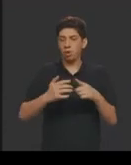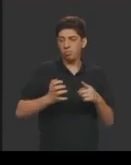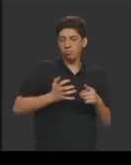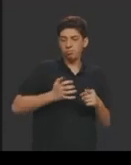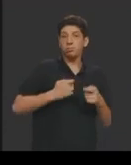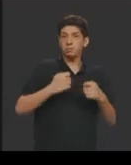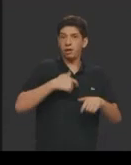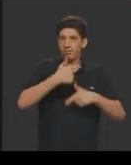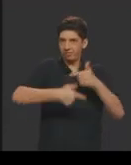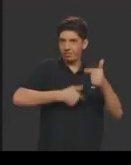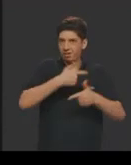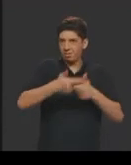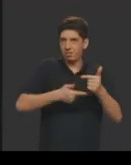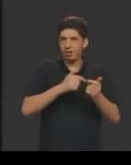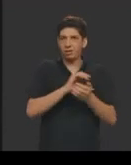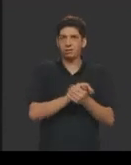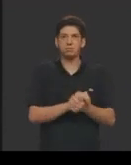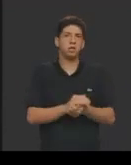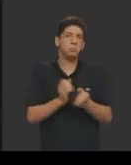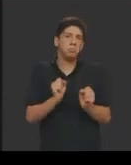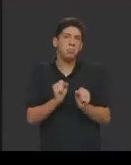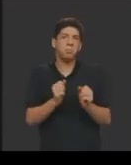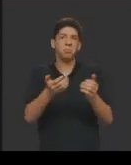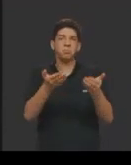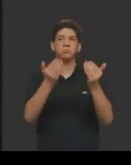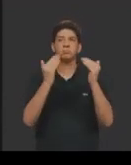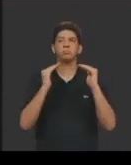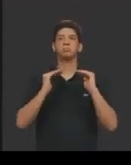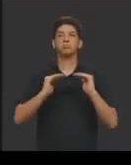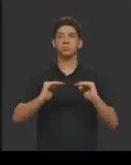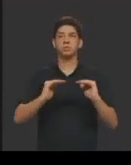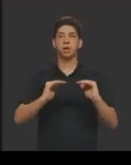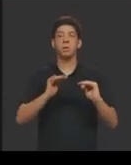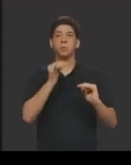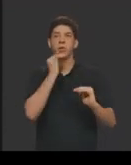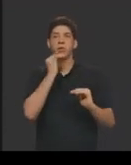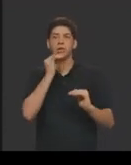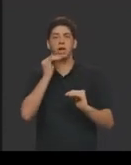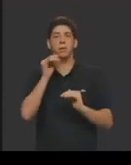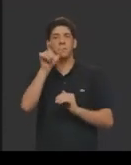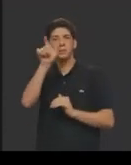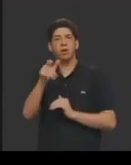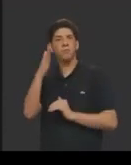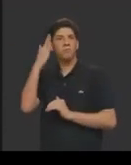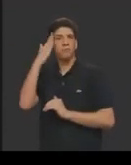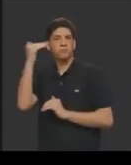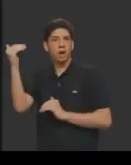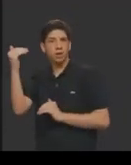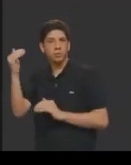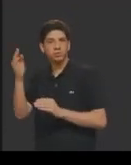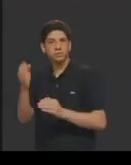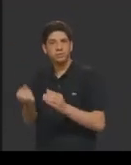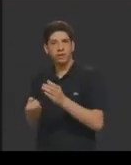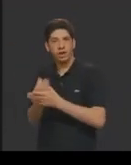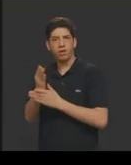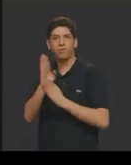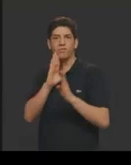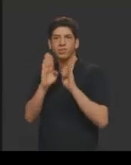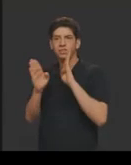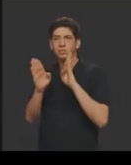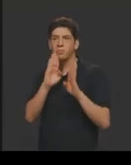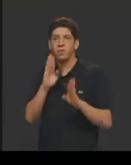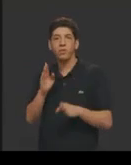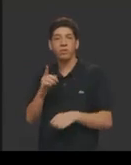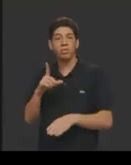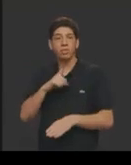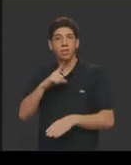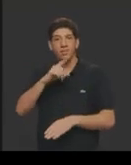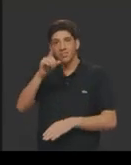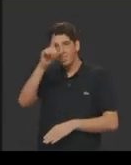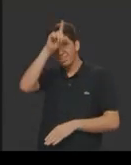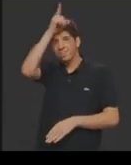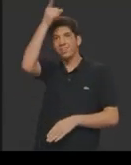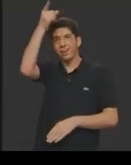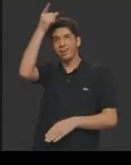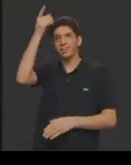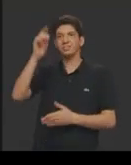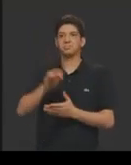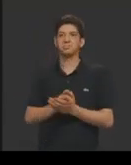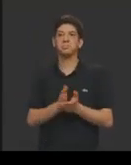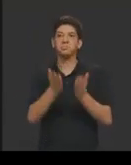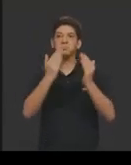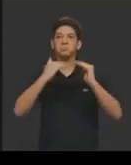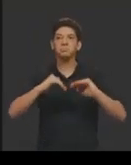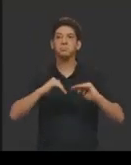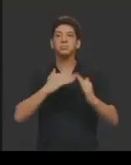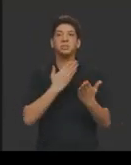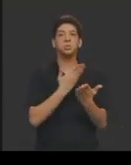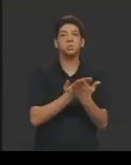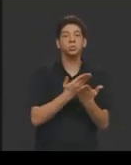A outra fala, não, teve uma pessoa que foi que nem o Zuckerberg, teve uma grande ideia. Aí tem as pessoas que botam o elemento, estudou. Ou ganhou na loteria,